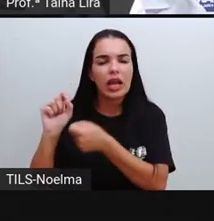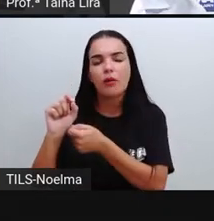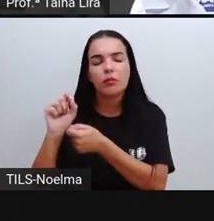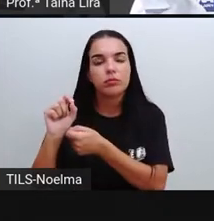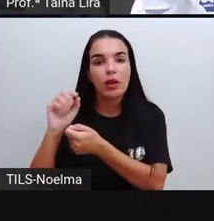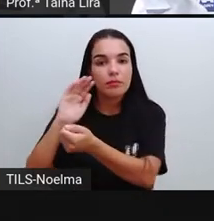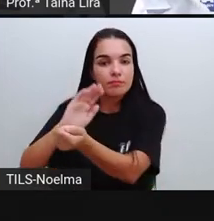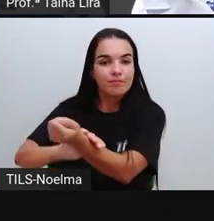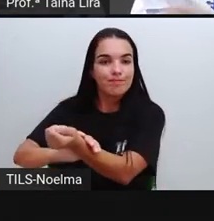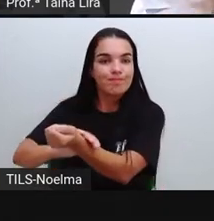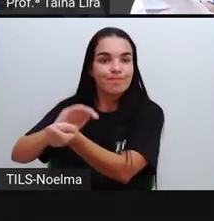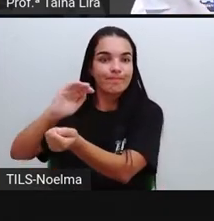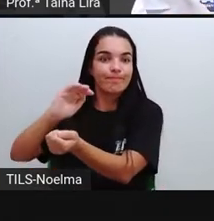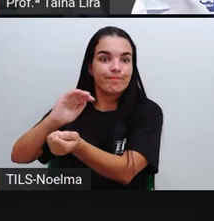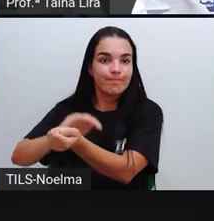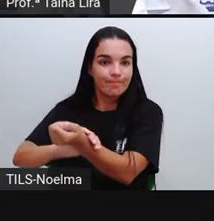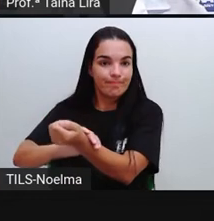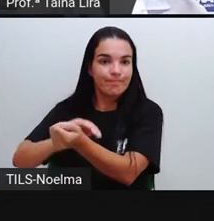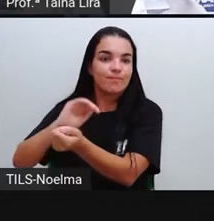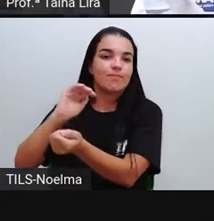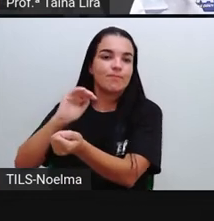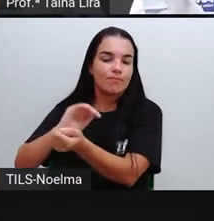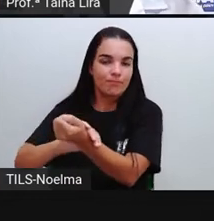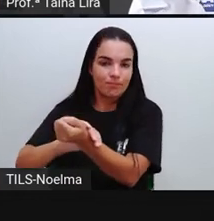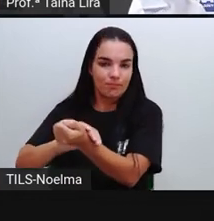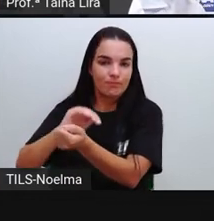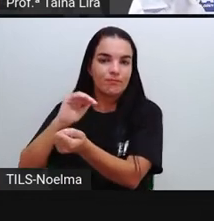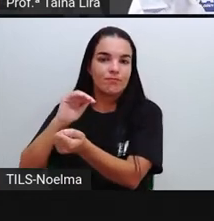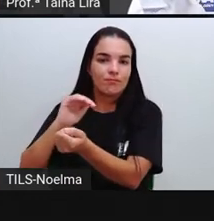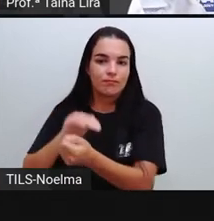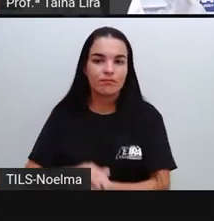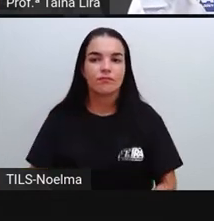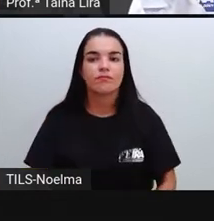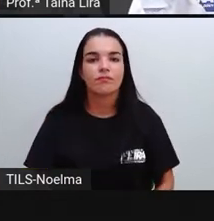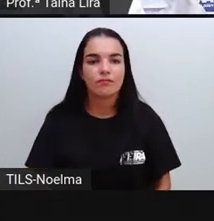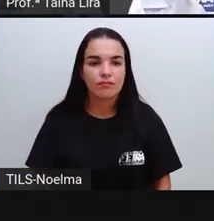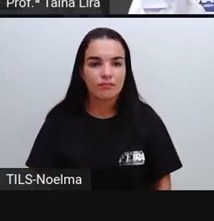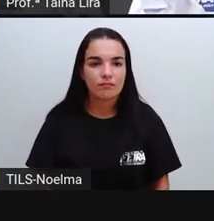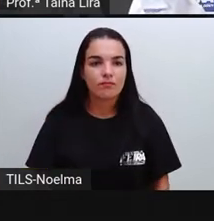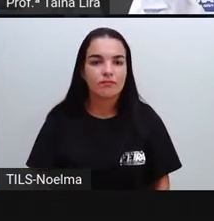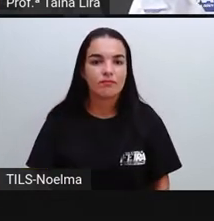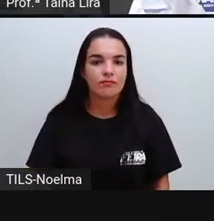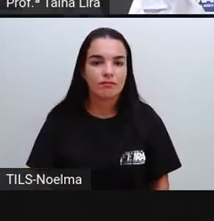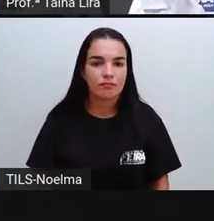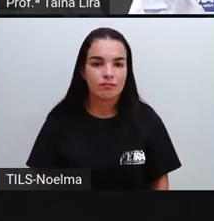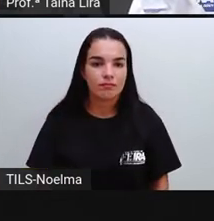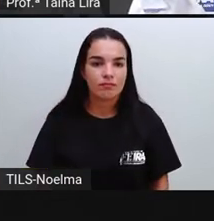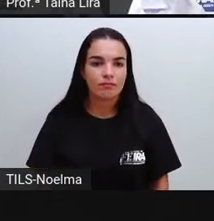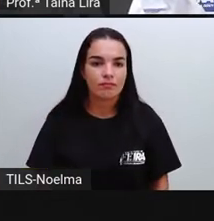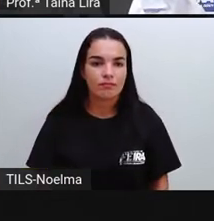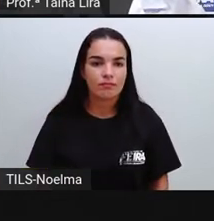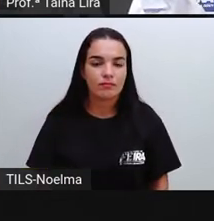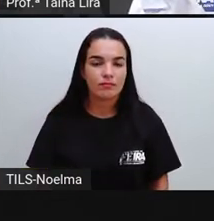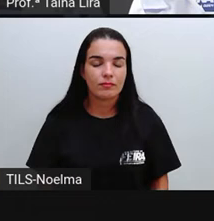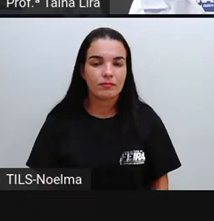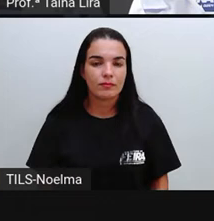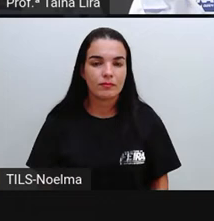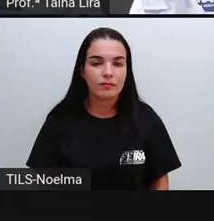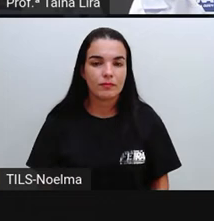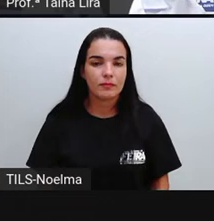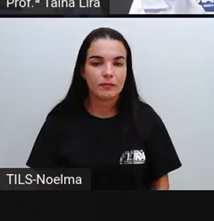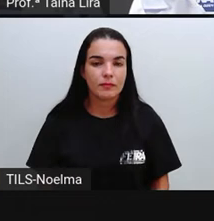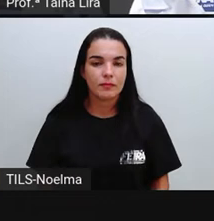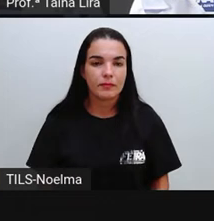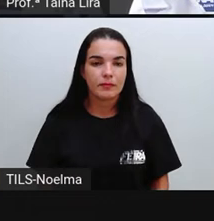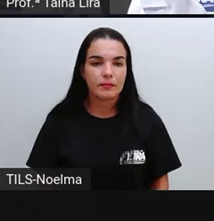é a popular, né, como nós costumamos chamar, é pressão alta, tá?